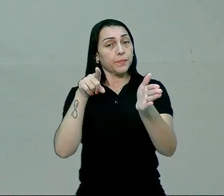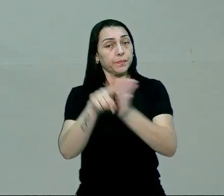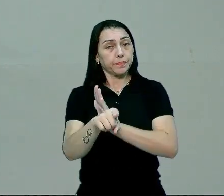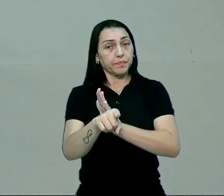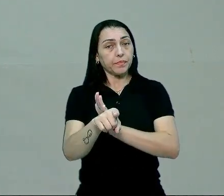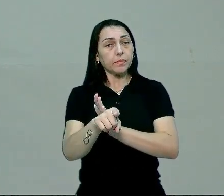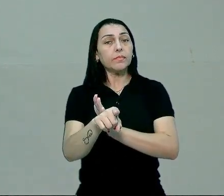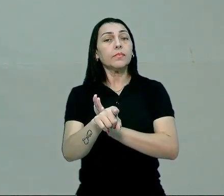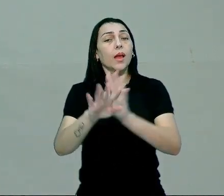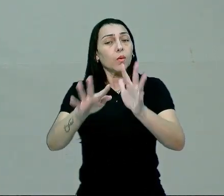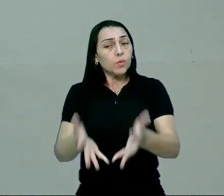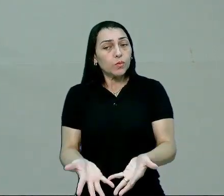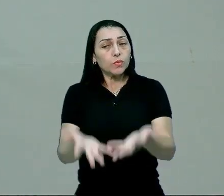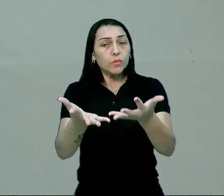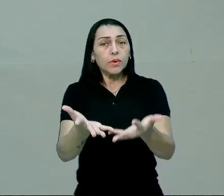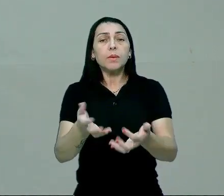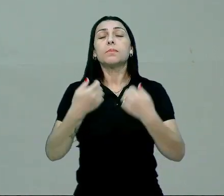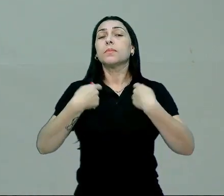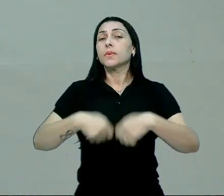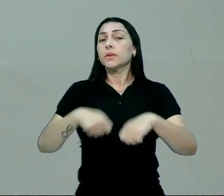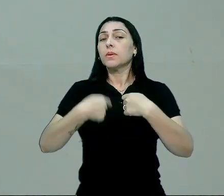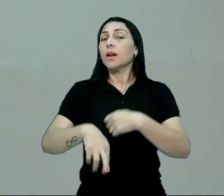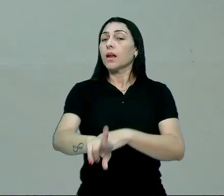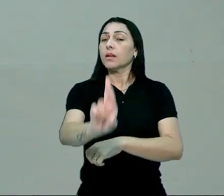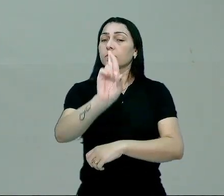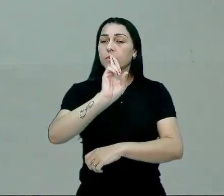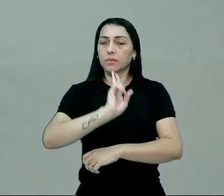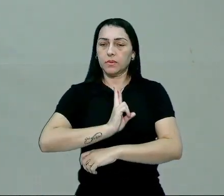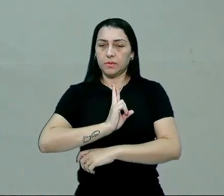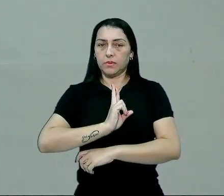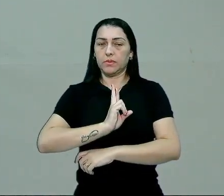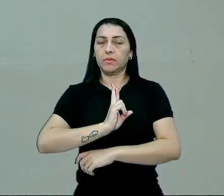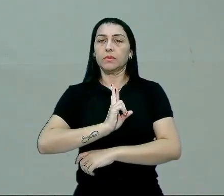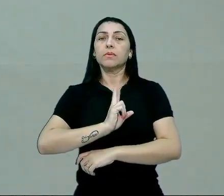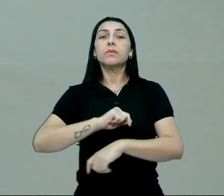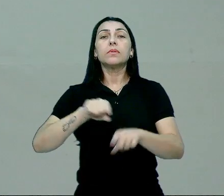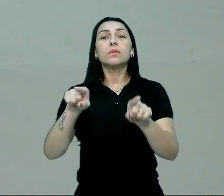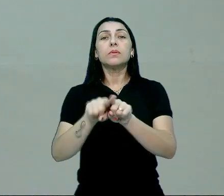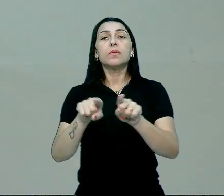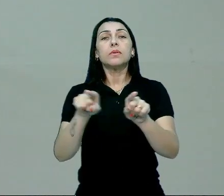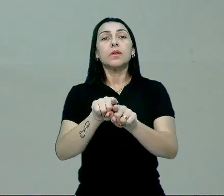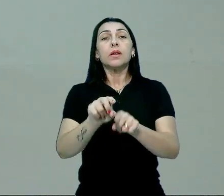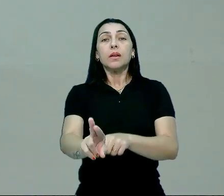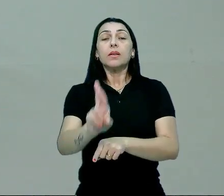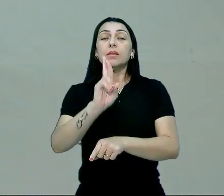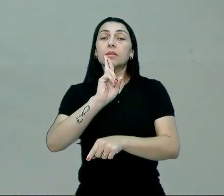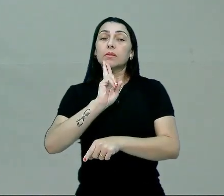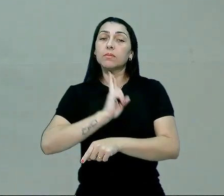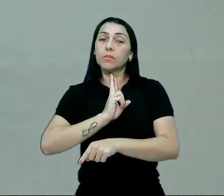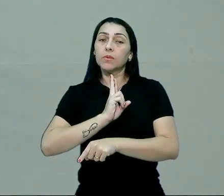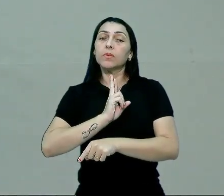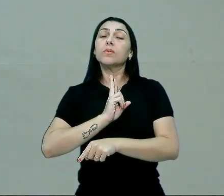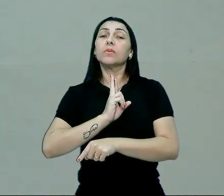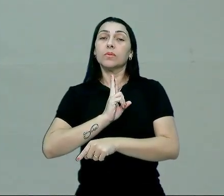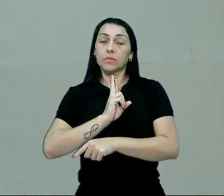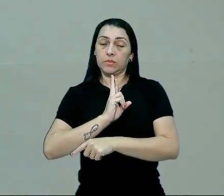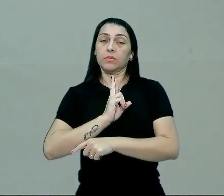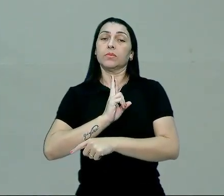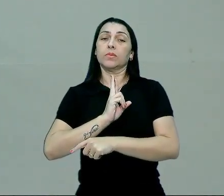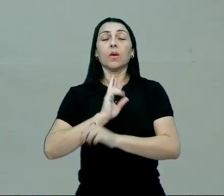é o estímulo que ela precisa para ela responder. Logo, aquela resposta, aquele